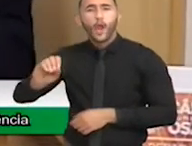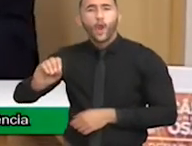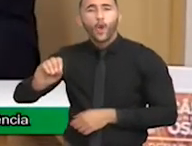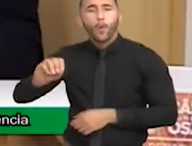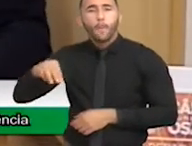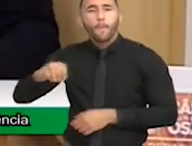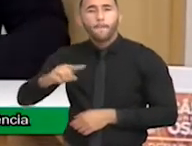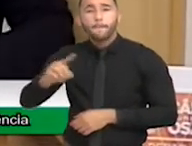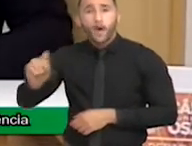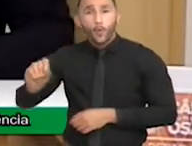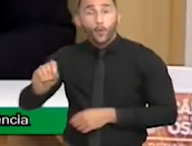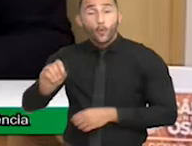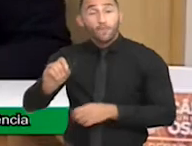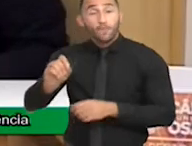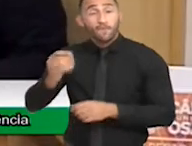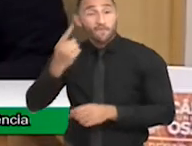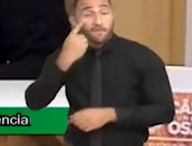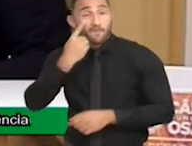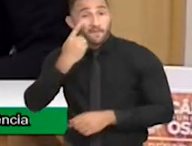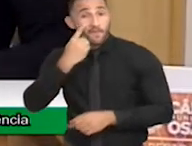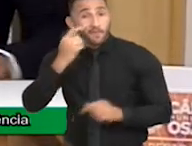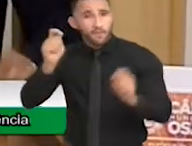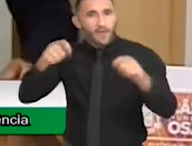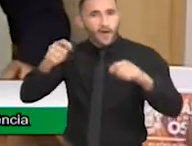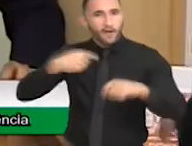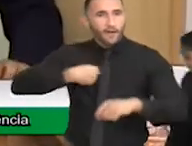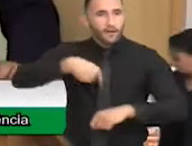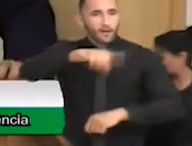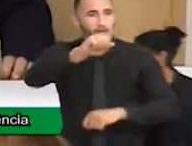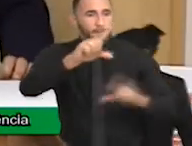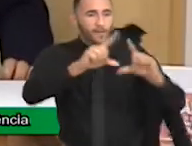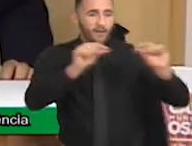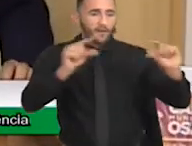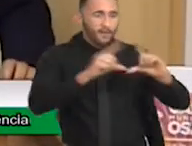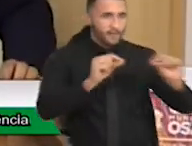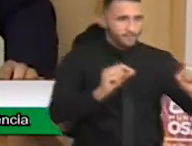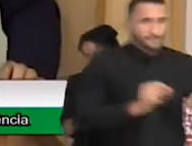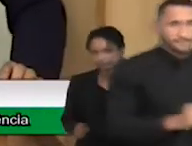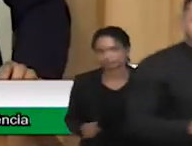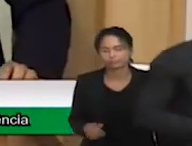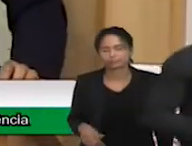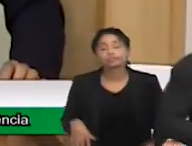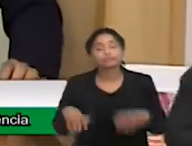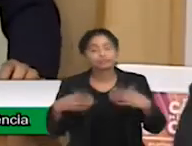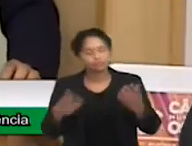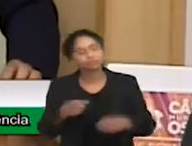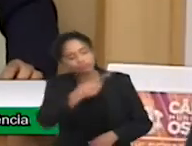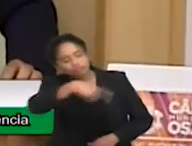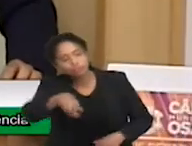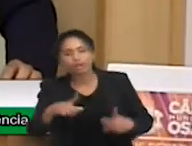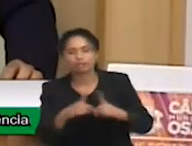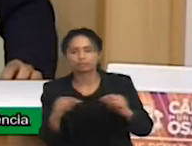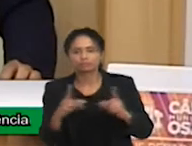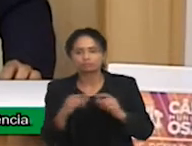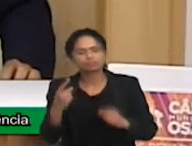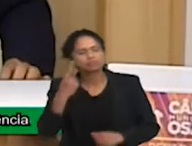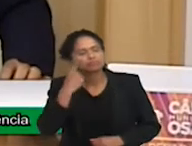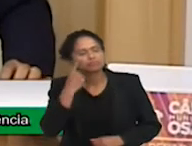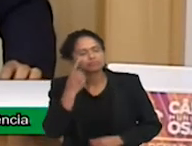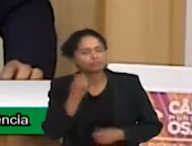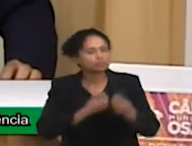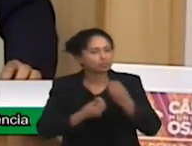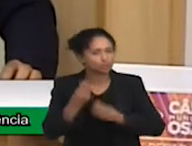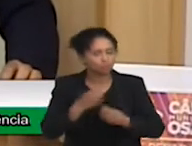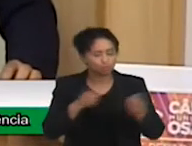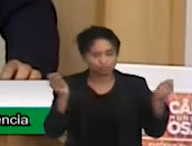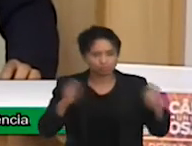consegue ir para Brasília, e a gente vai se falar, para a gente bater na porta dos deputados para ver o que a gente pode trazer para a nossa